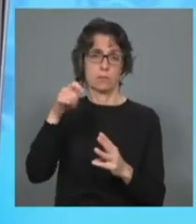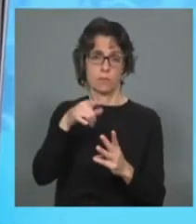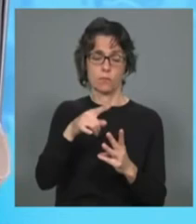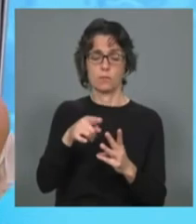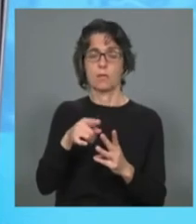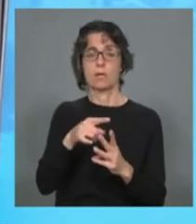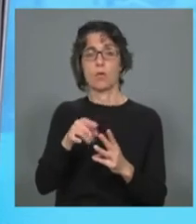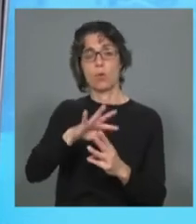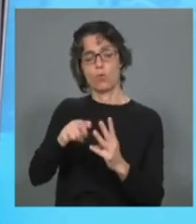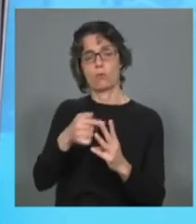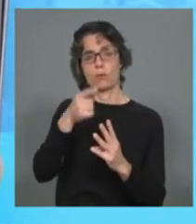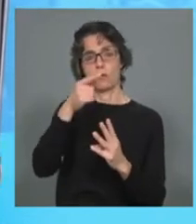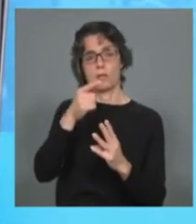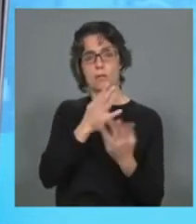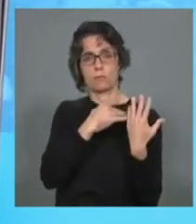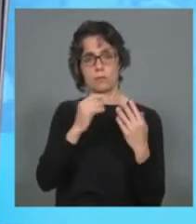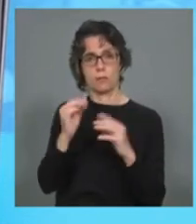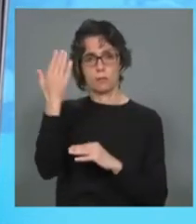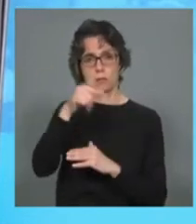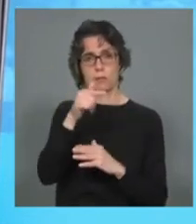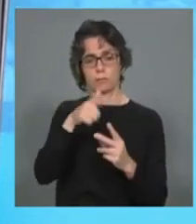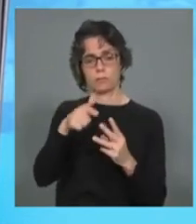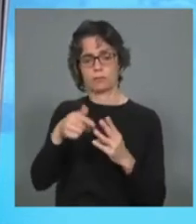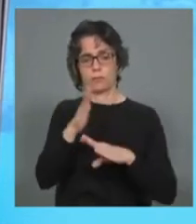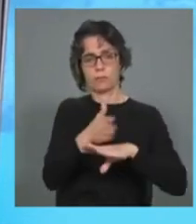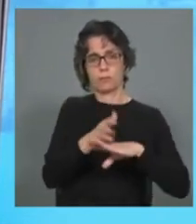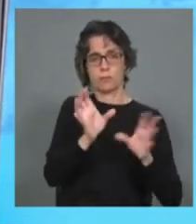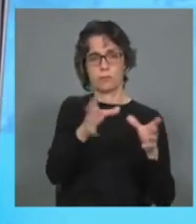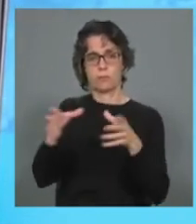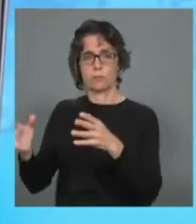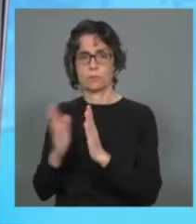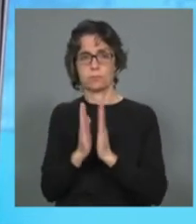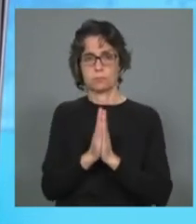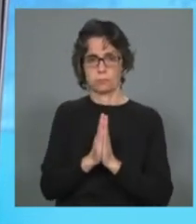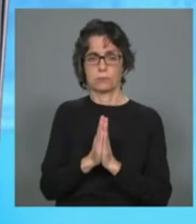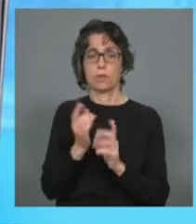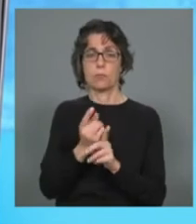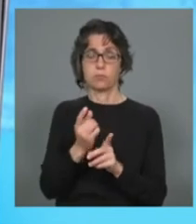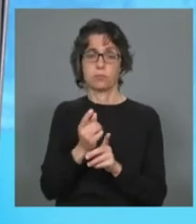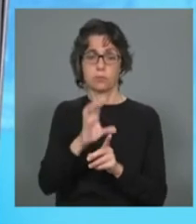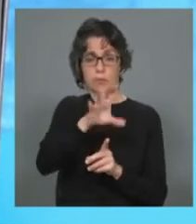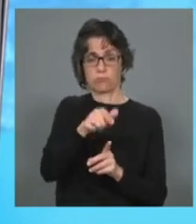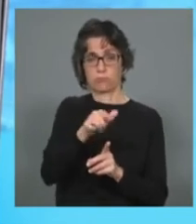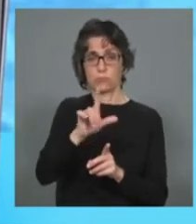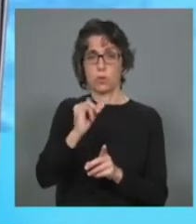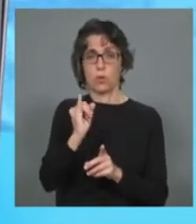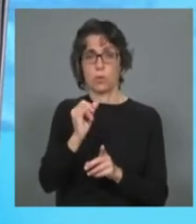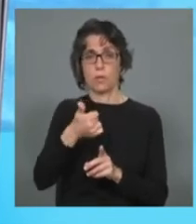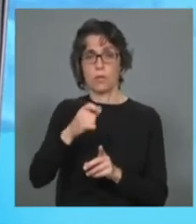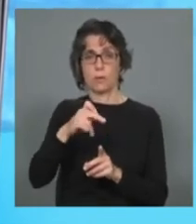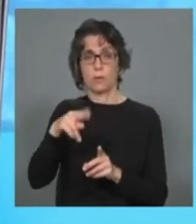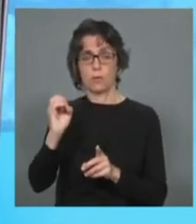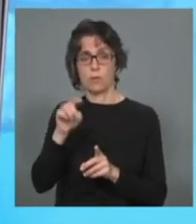os três principais cargos estão divididos entre as principais comunidades religiosas, porque o Líbano de facto tem a religião